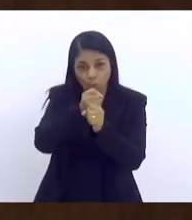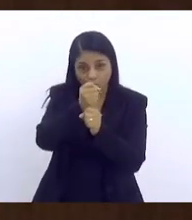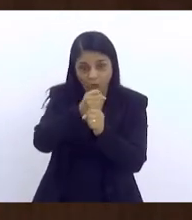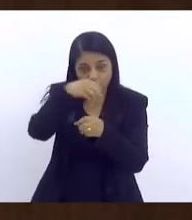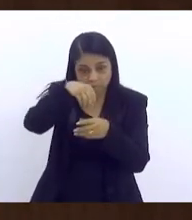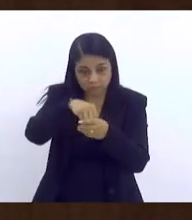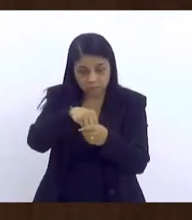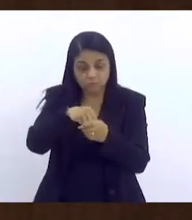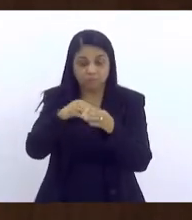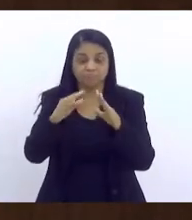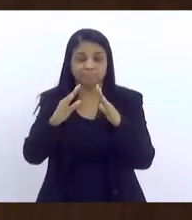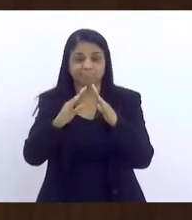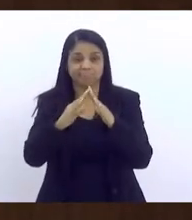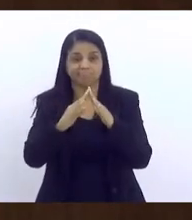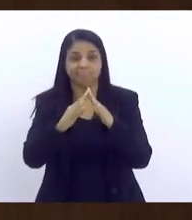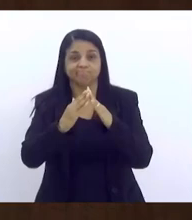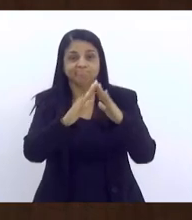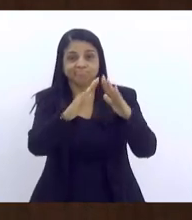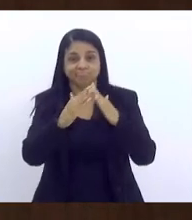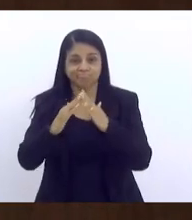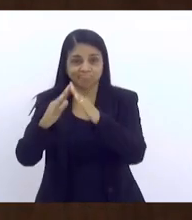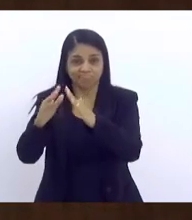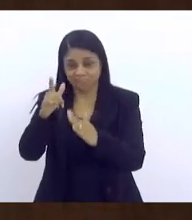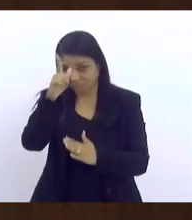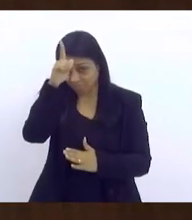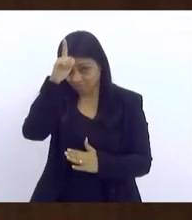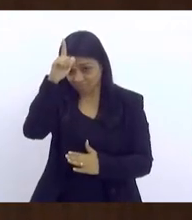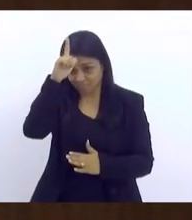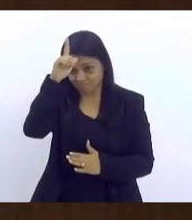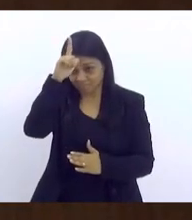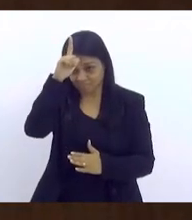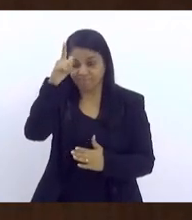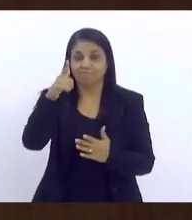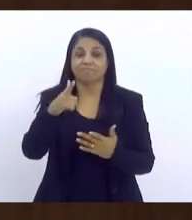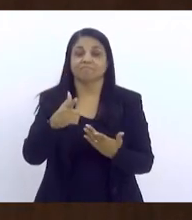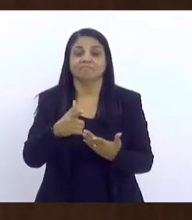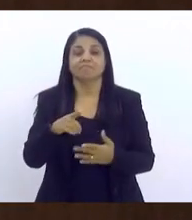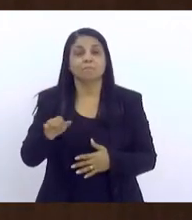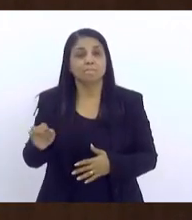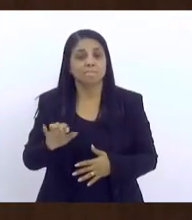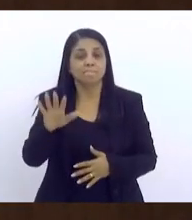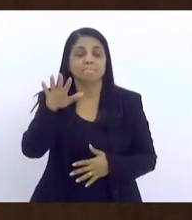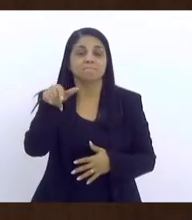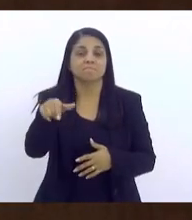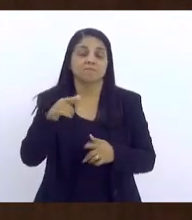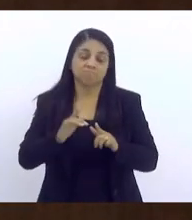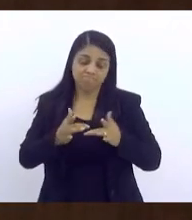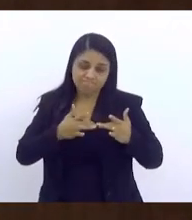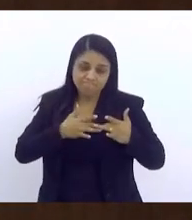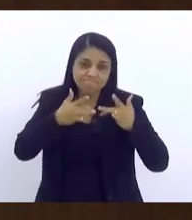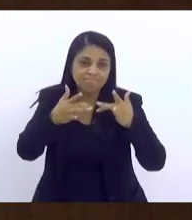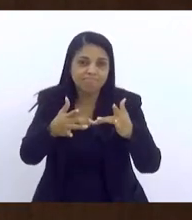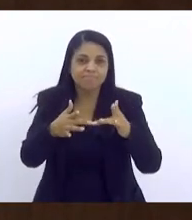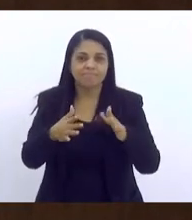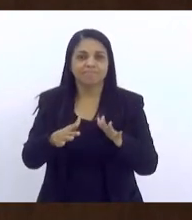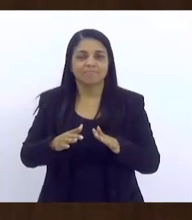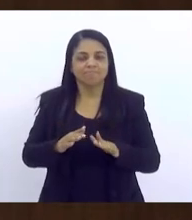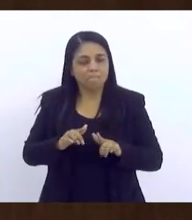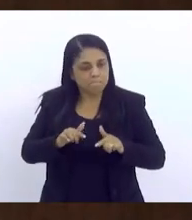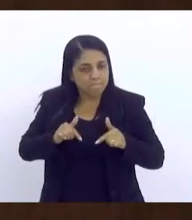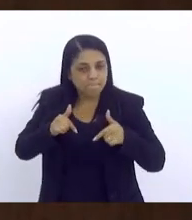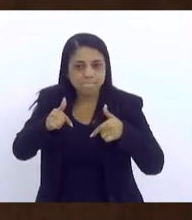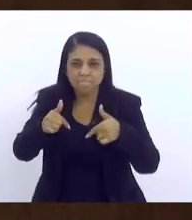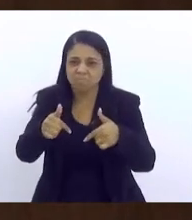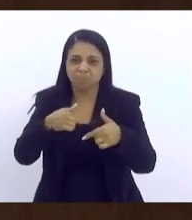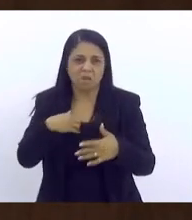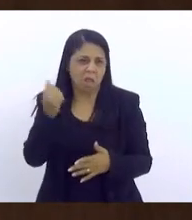Complexo do Alemão. Fui muito, uma pessoa muito dedicada, muito dedicada mesmo. Não